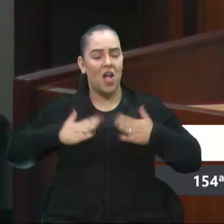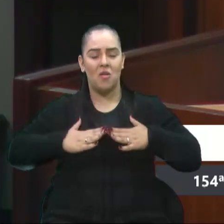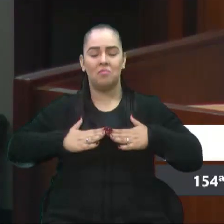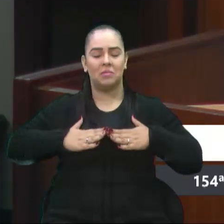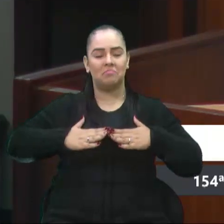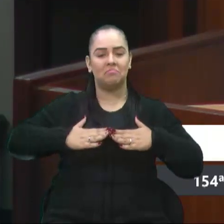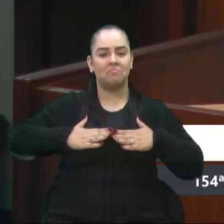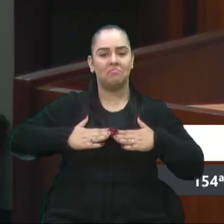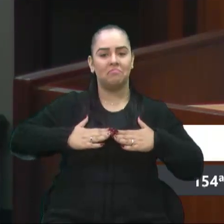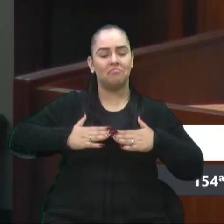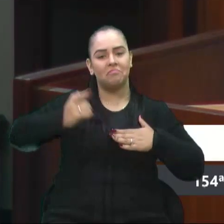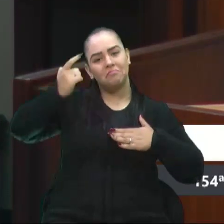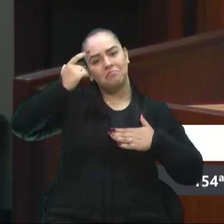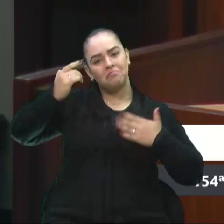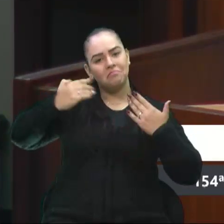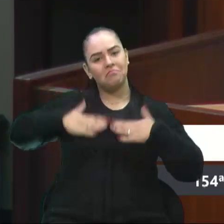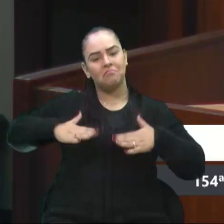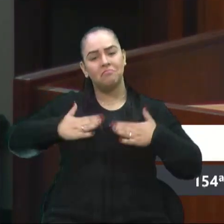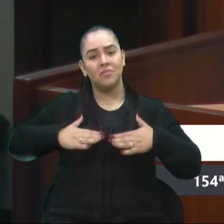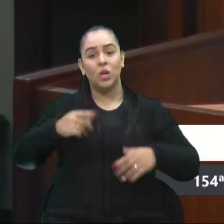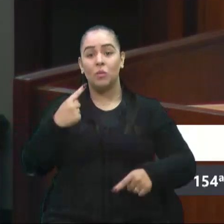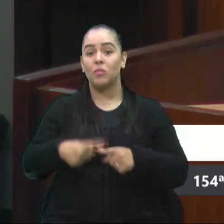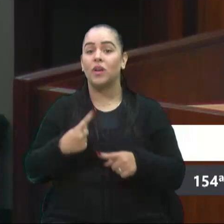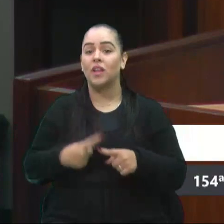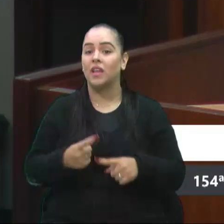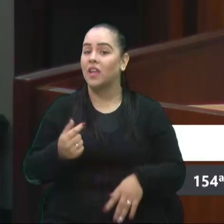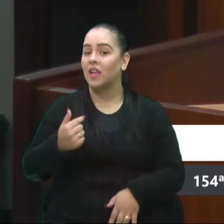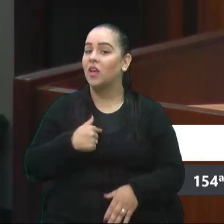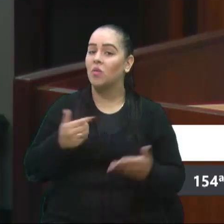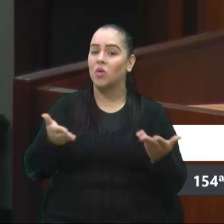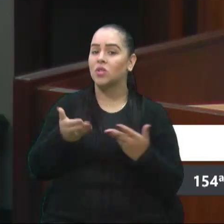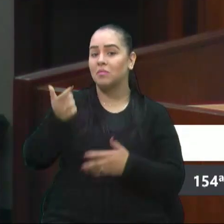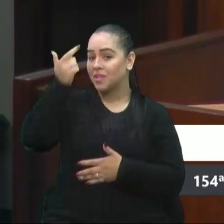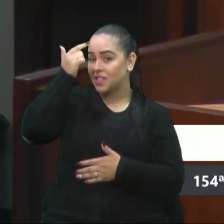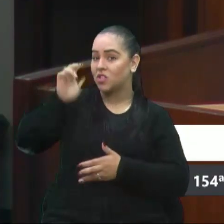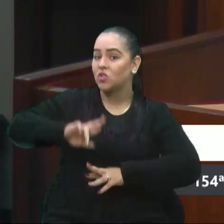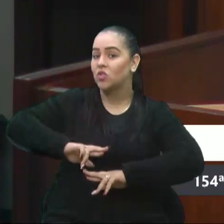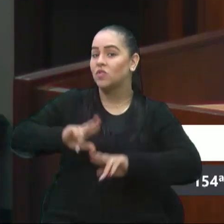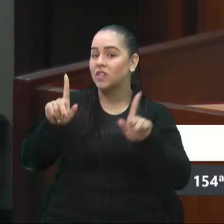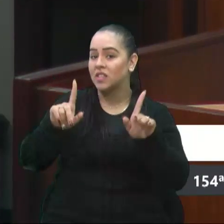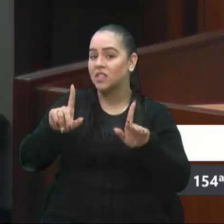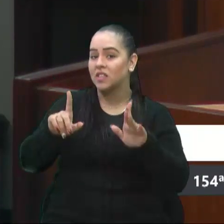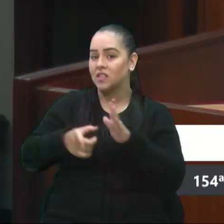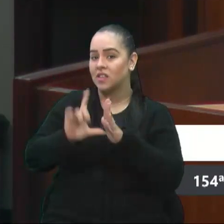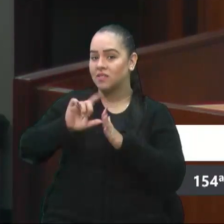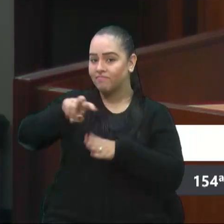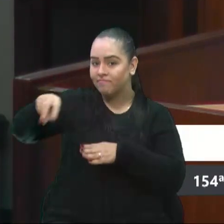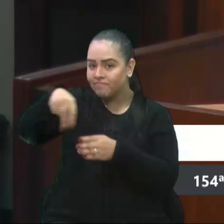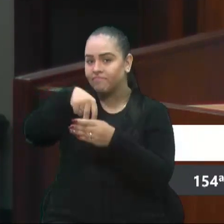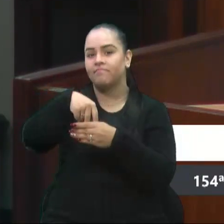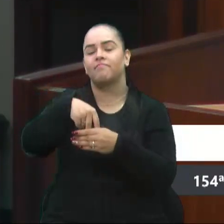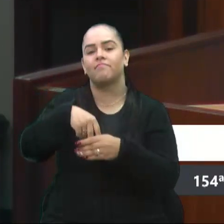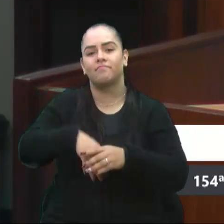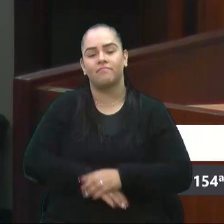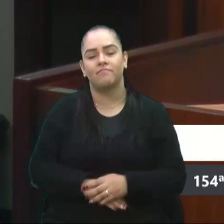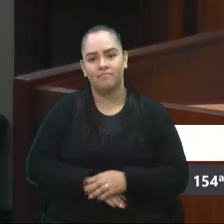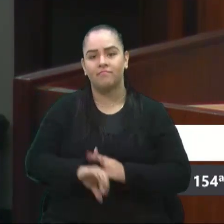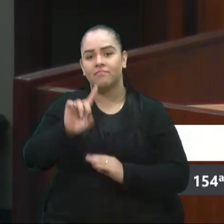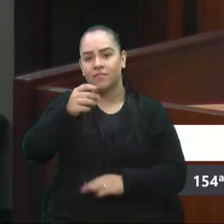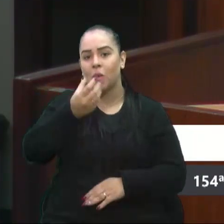tranquila. Porque hoje talvez eu estaria pensando outra coisa antes de subir nessa tribuna. E bom,